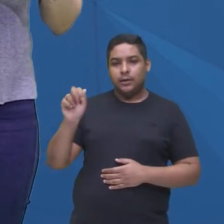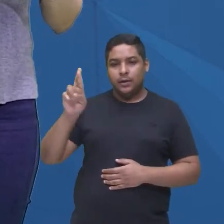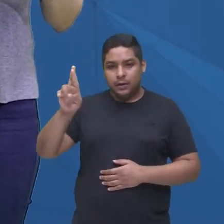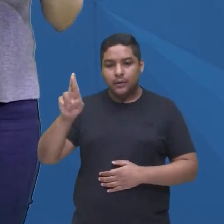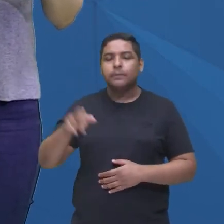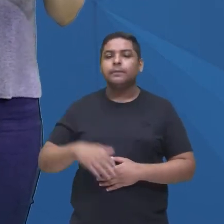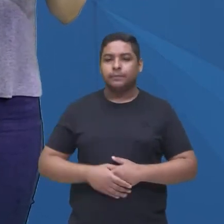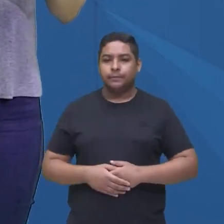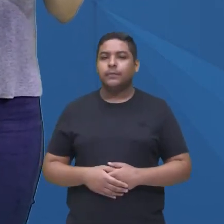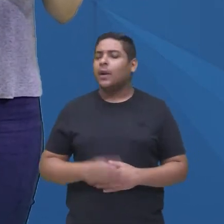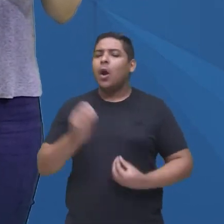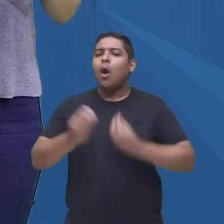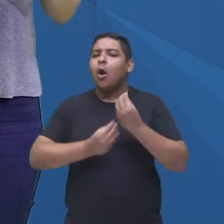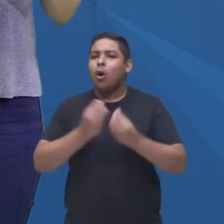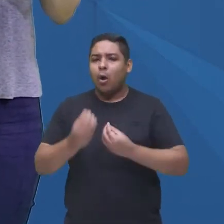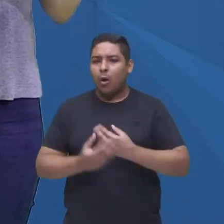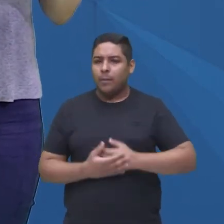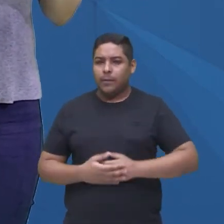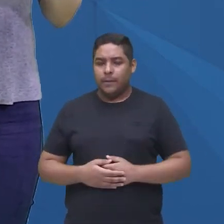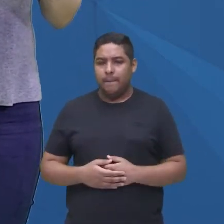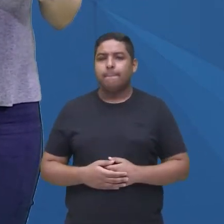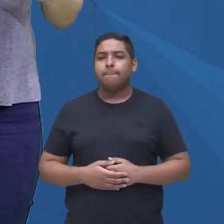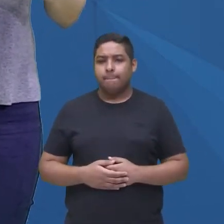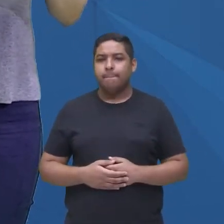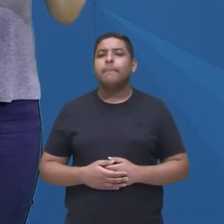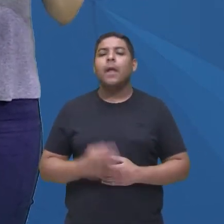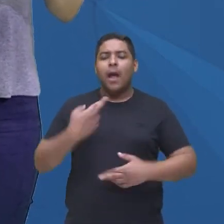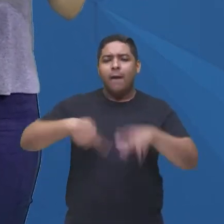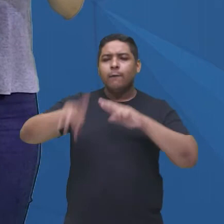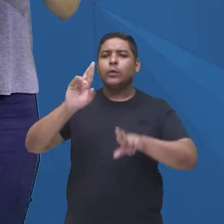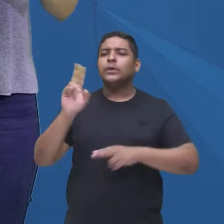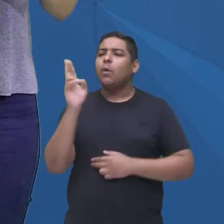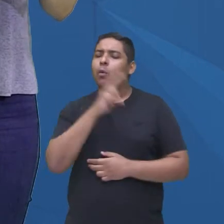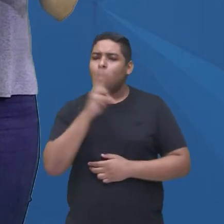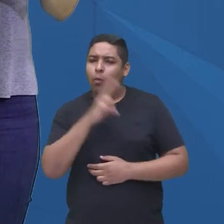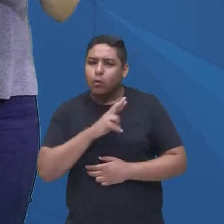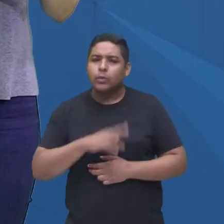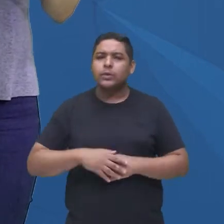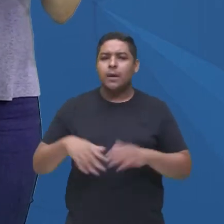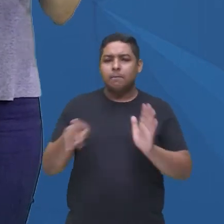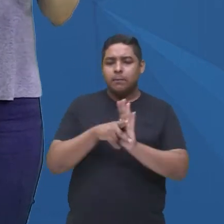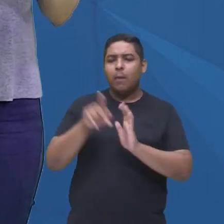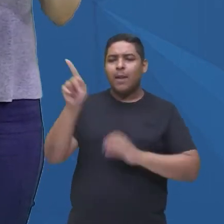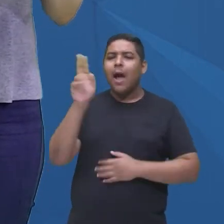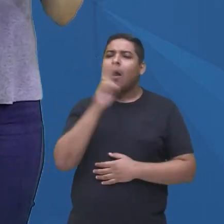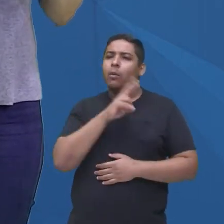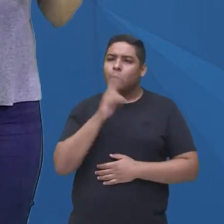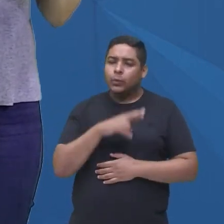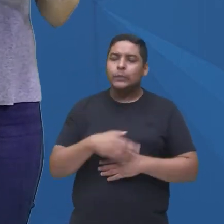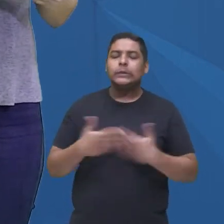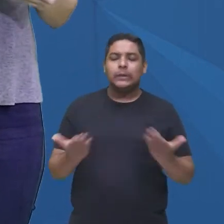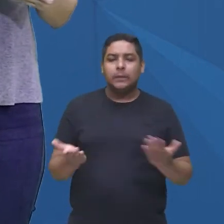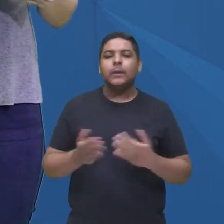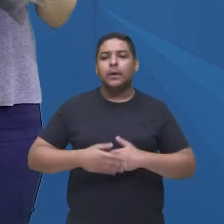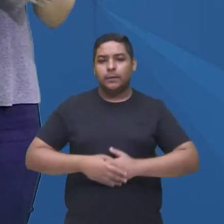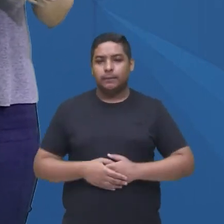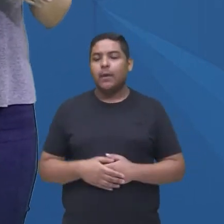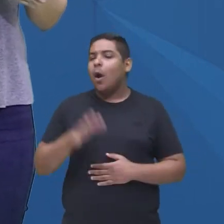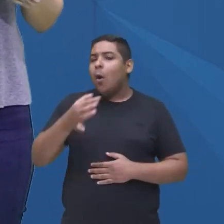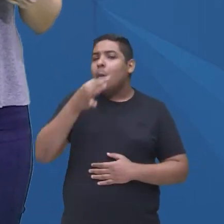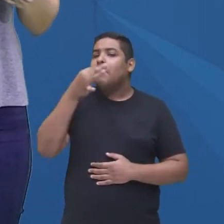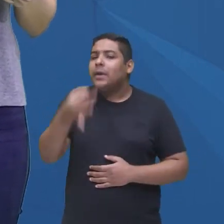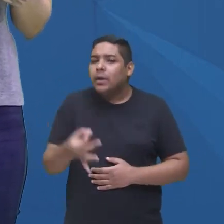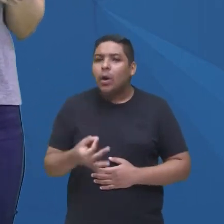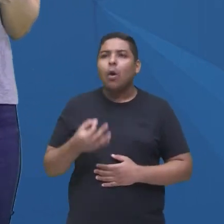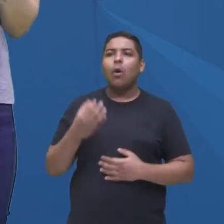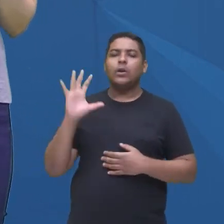documental, traz a opinião de especialistas, né, evidências, fatos, opiniões que ajudam